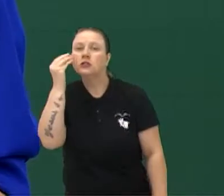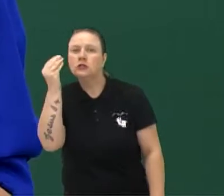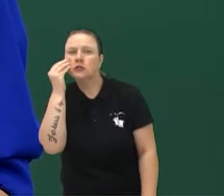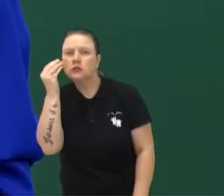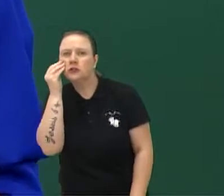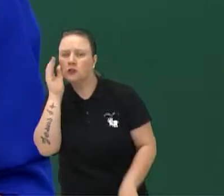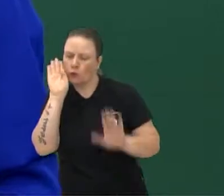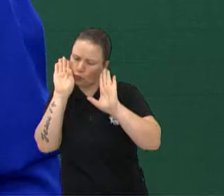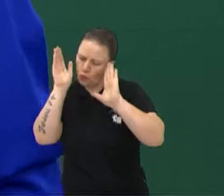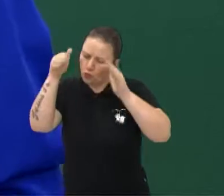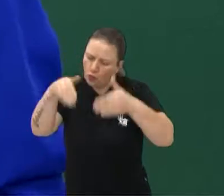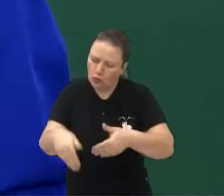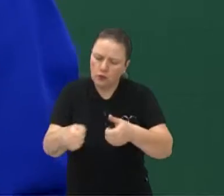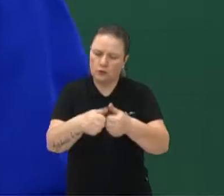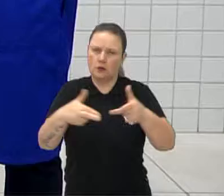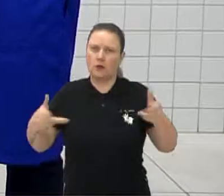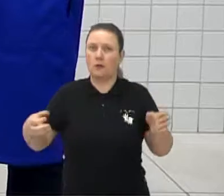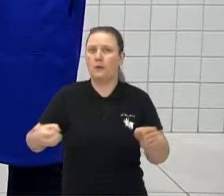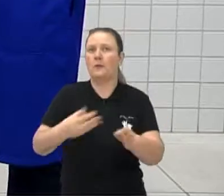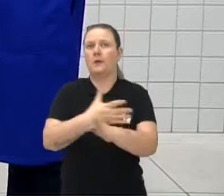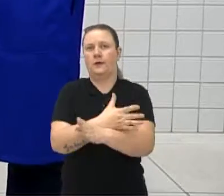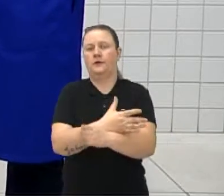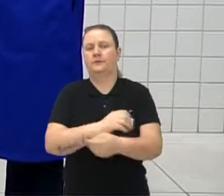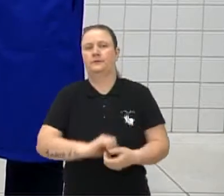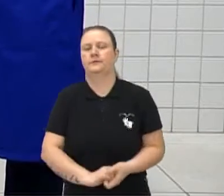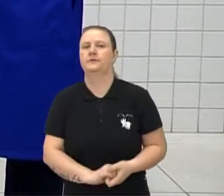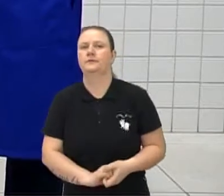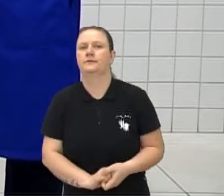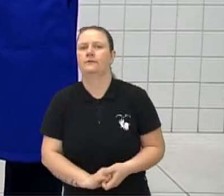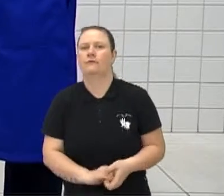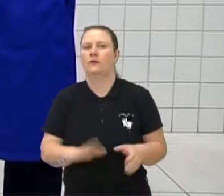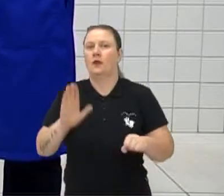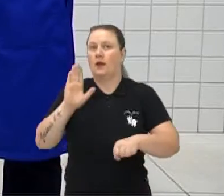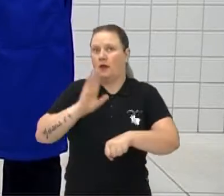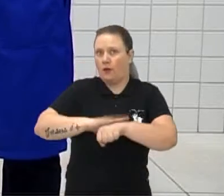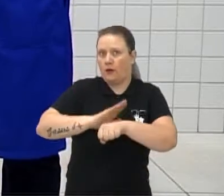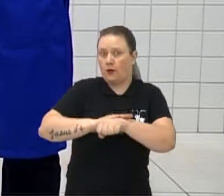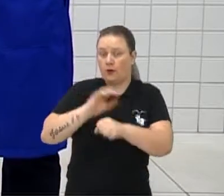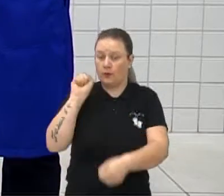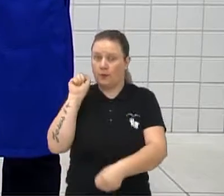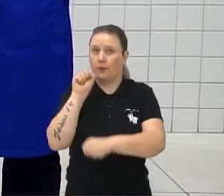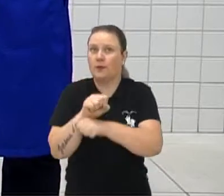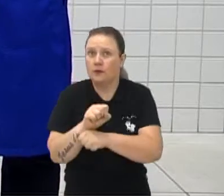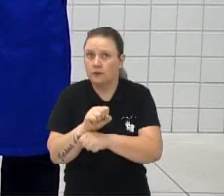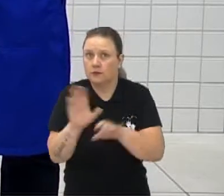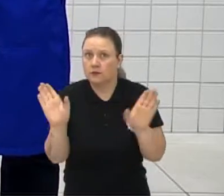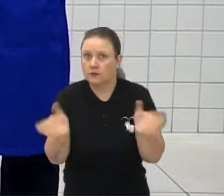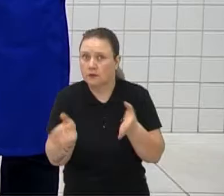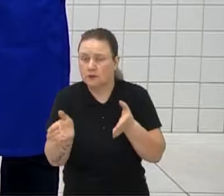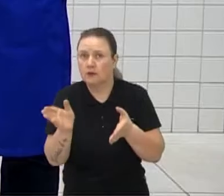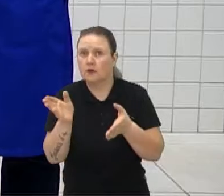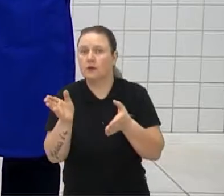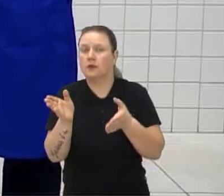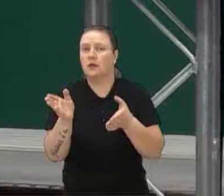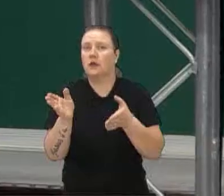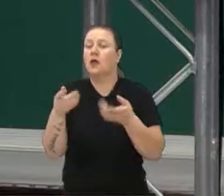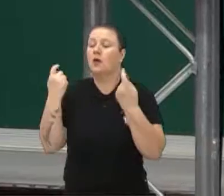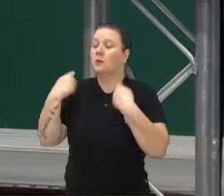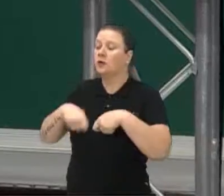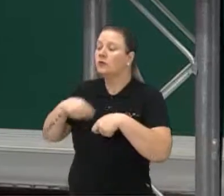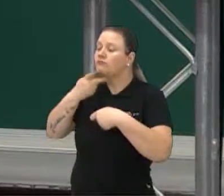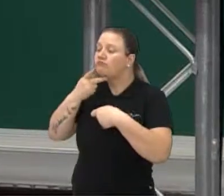canalizar para algo novo. Uma pausinha aqui, professor. Eu não posso deixar de falar